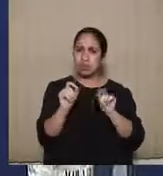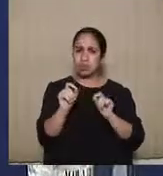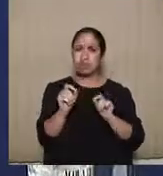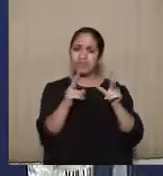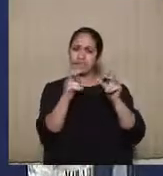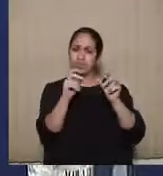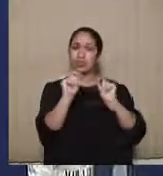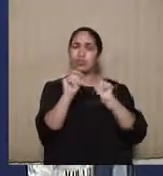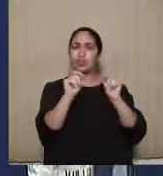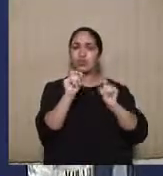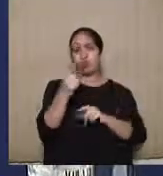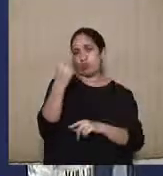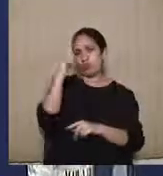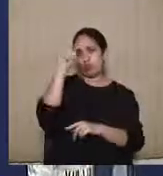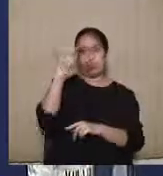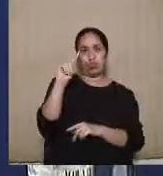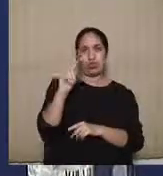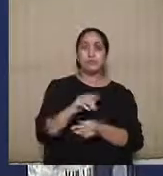prazo de um dia.